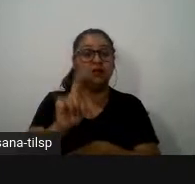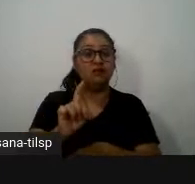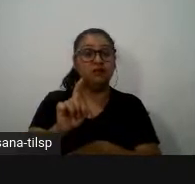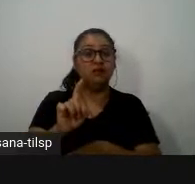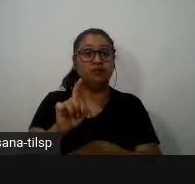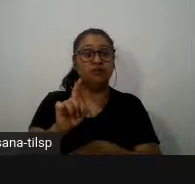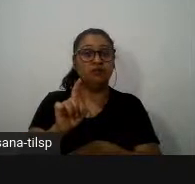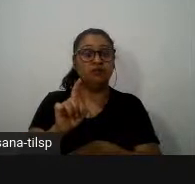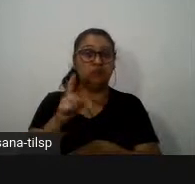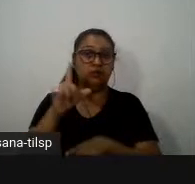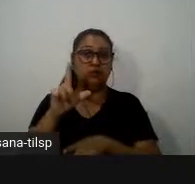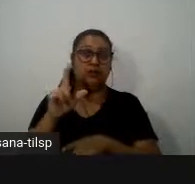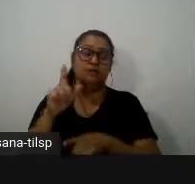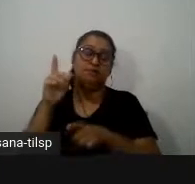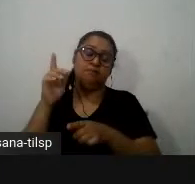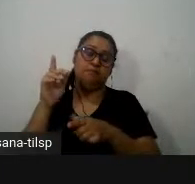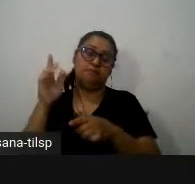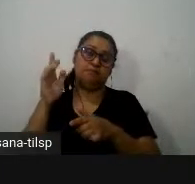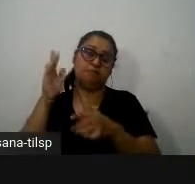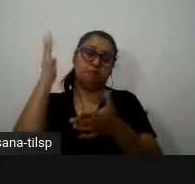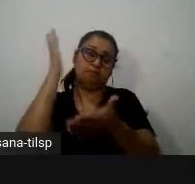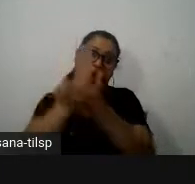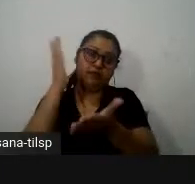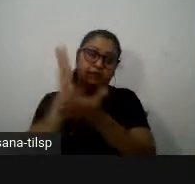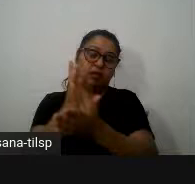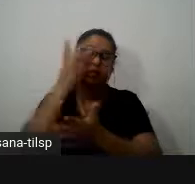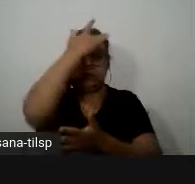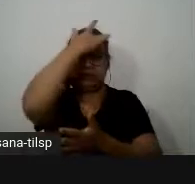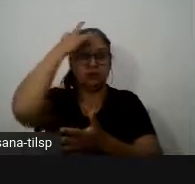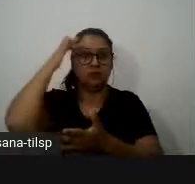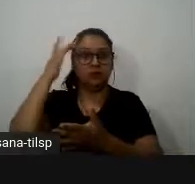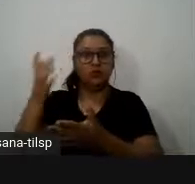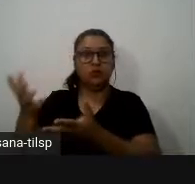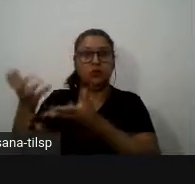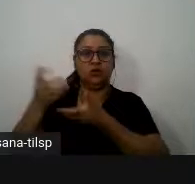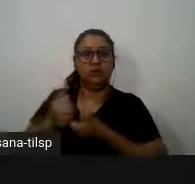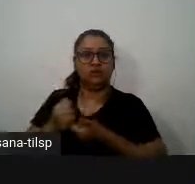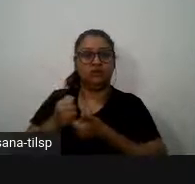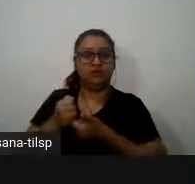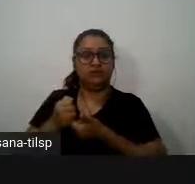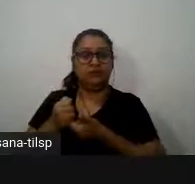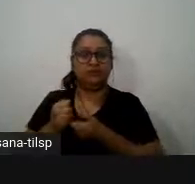parte da população americana injetou consumiu lexívia